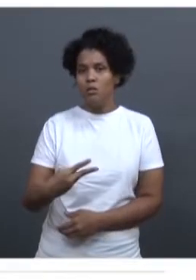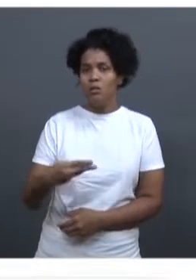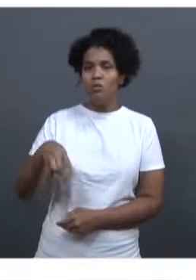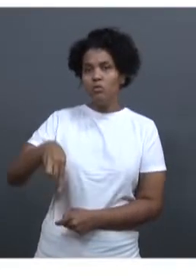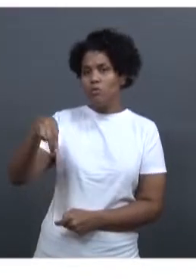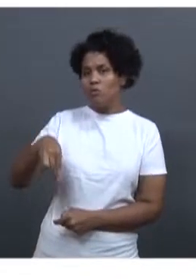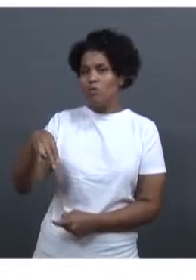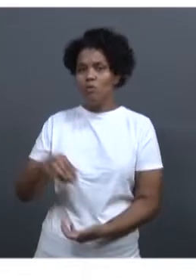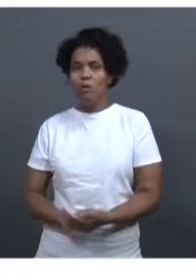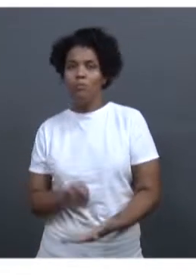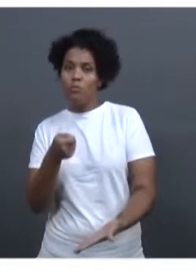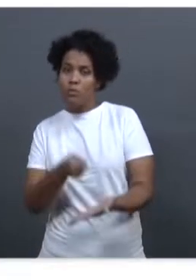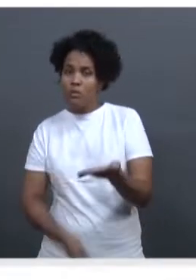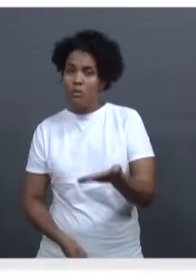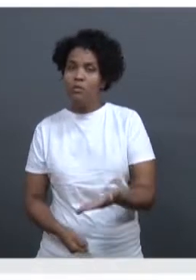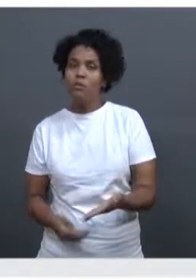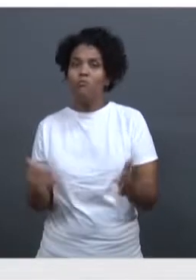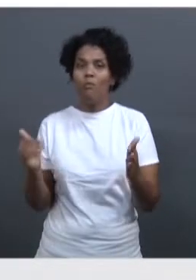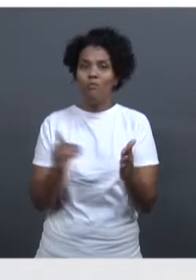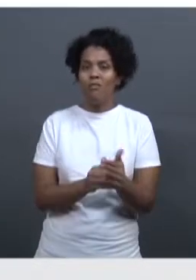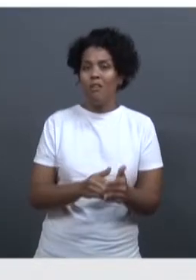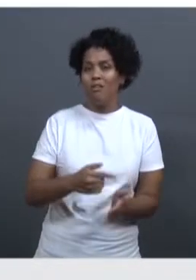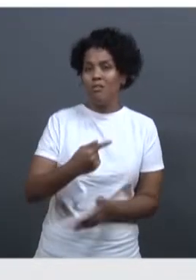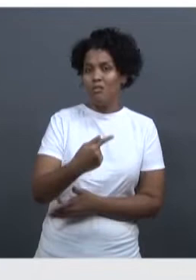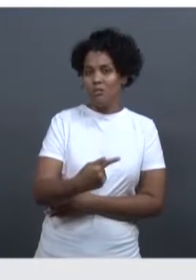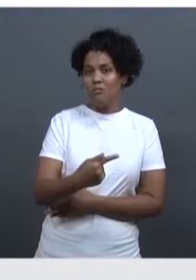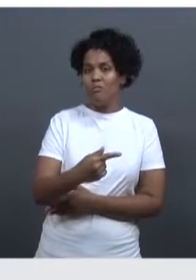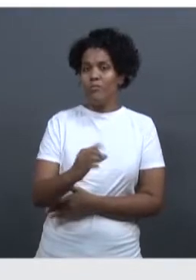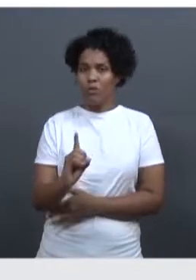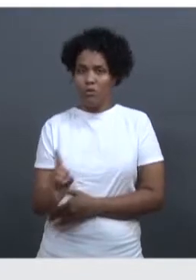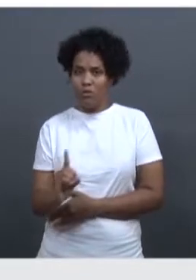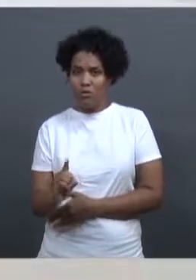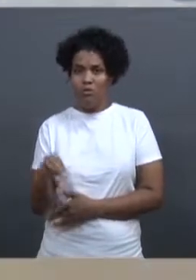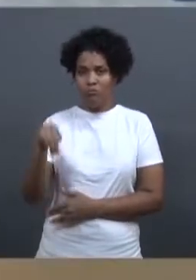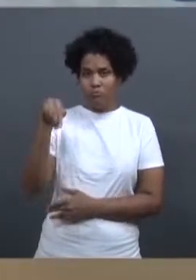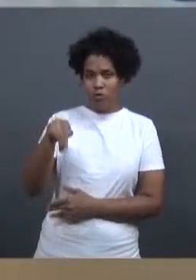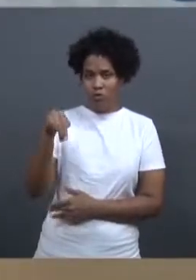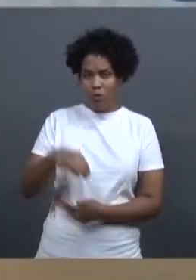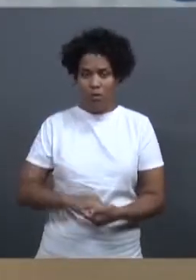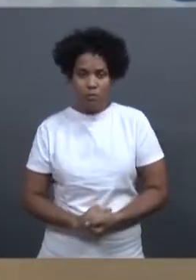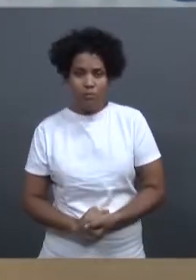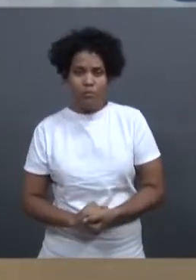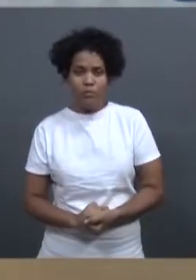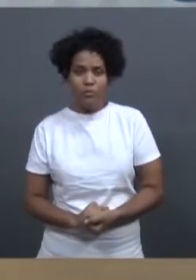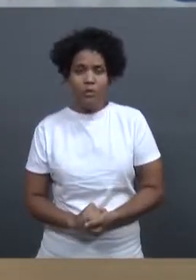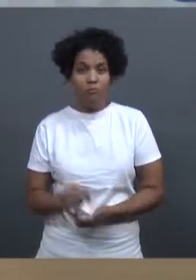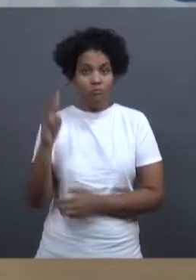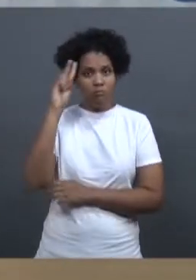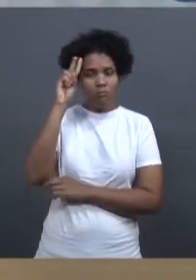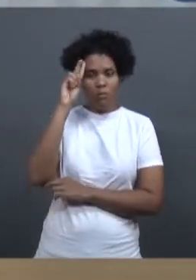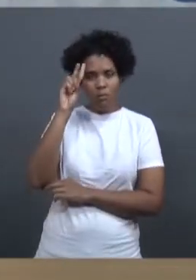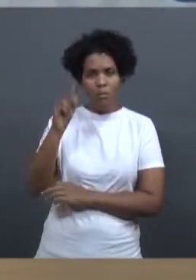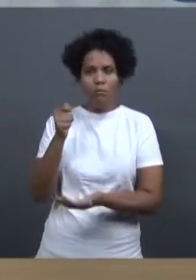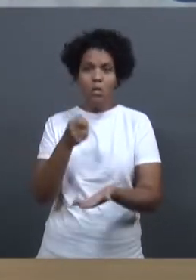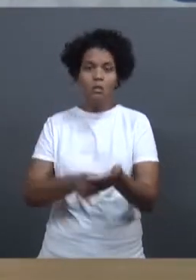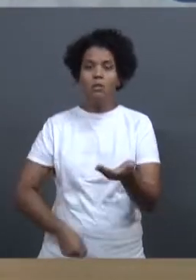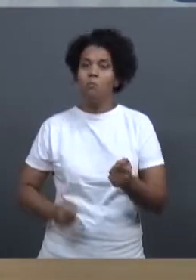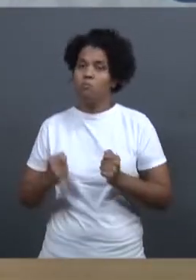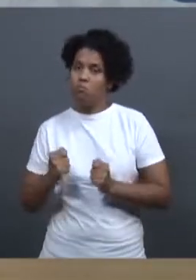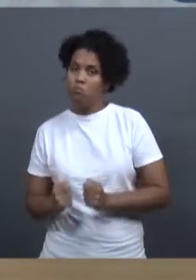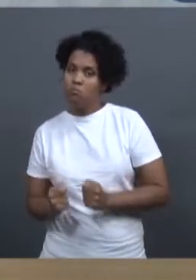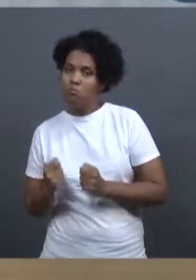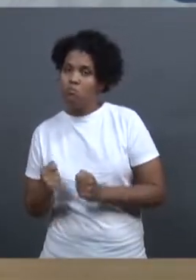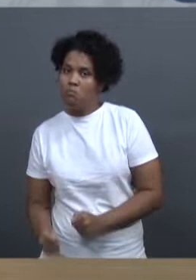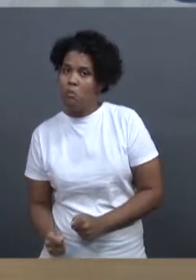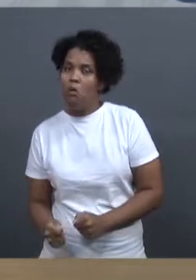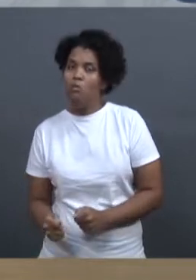ser feita até o dia 7 de novembro. Lembrando que as inscrições, elas podem ser feitas